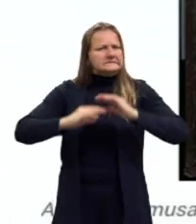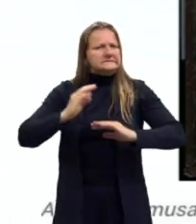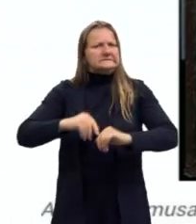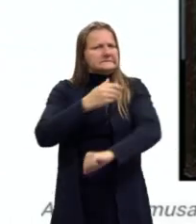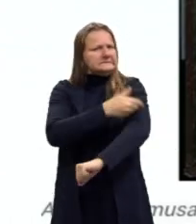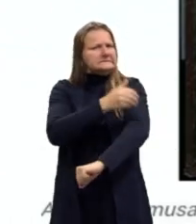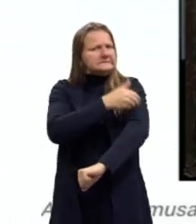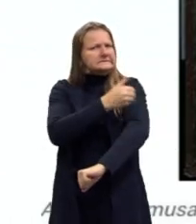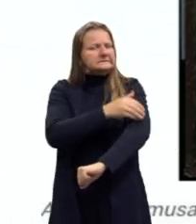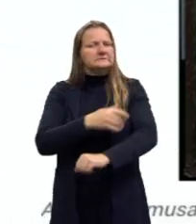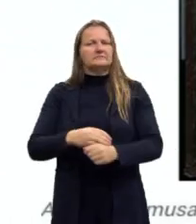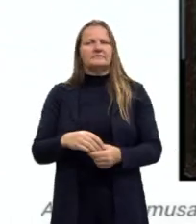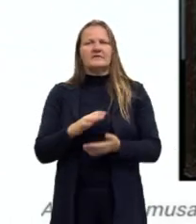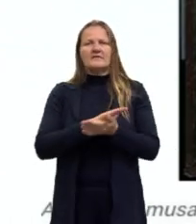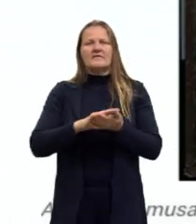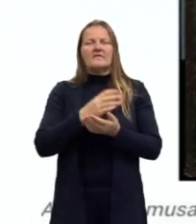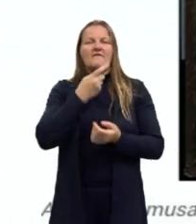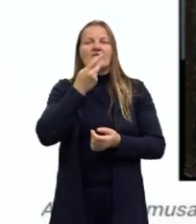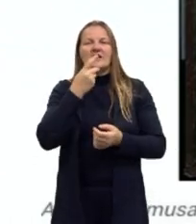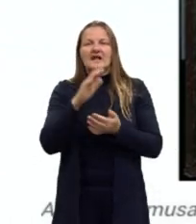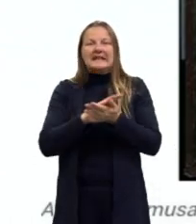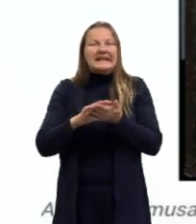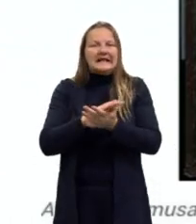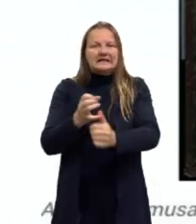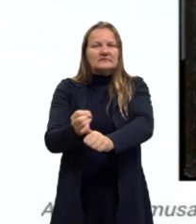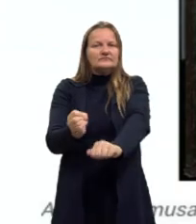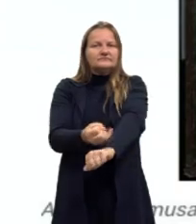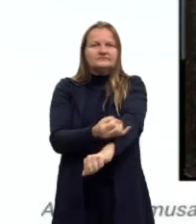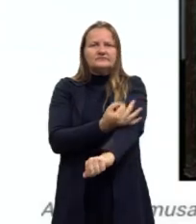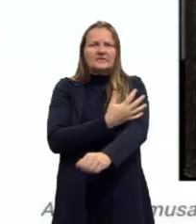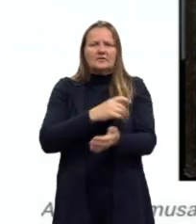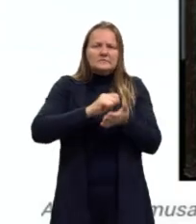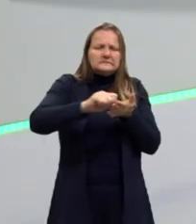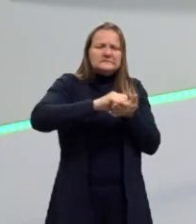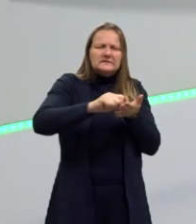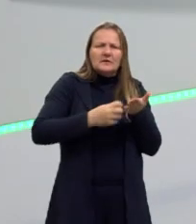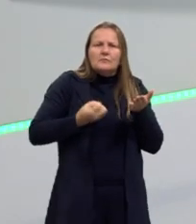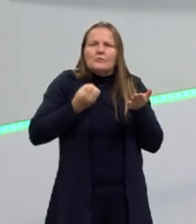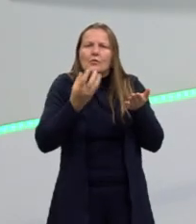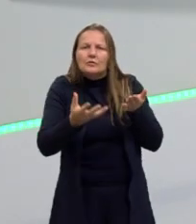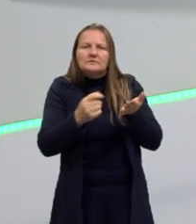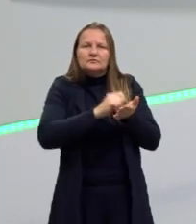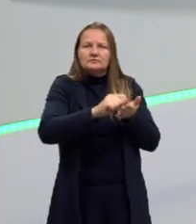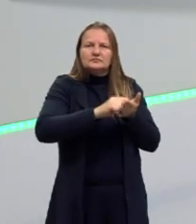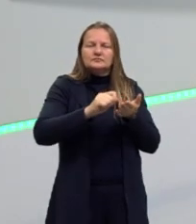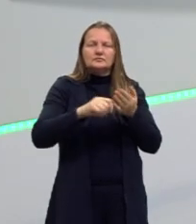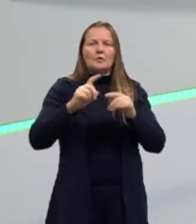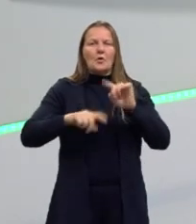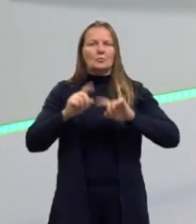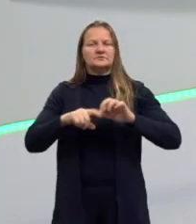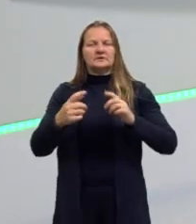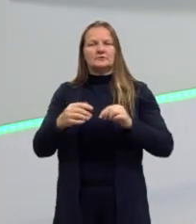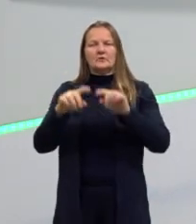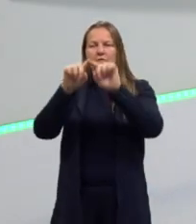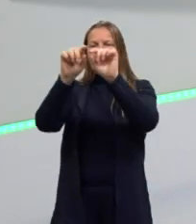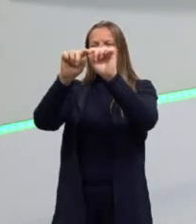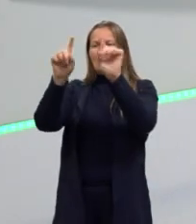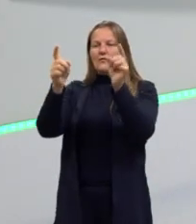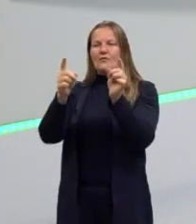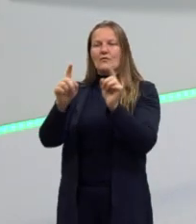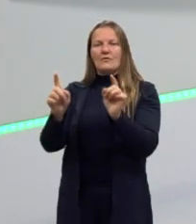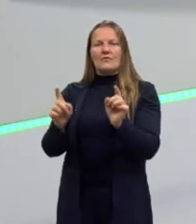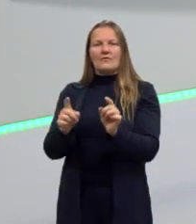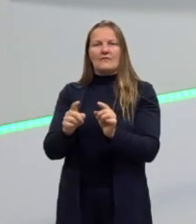Se eu não me inspiro a falar nada de emoções, eu vou falar descrevendo algum objeto, um vaso chinês, que é